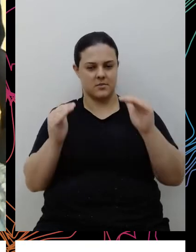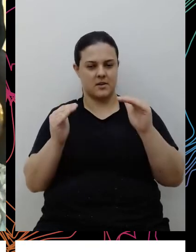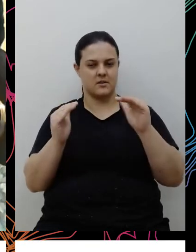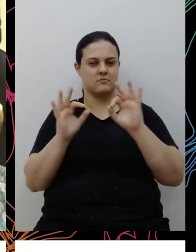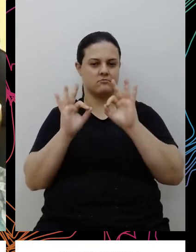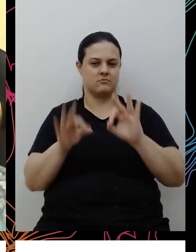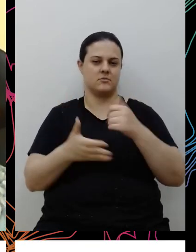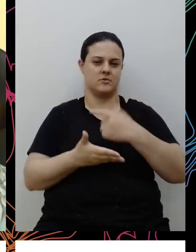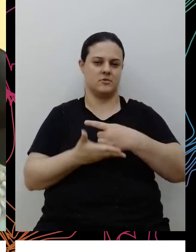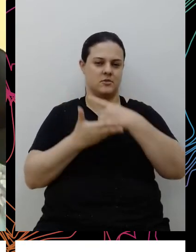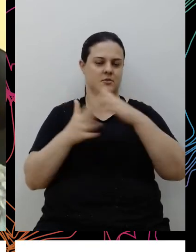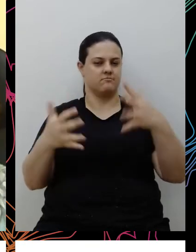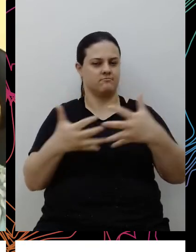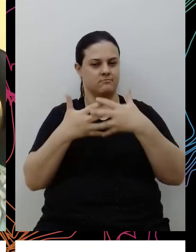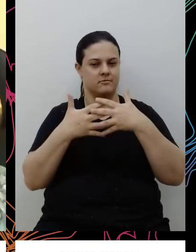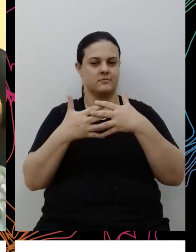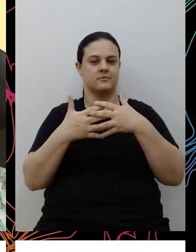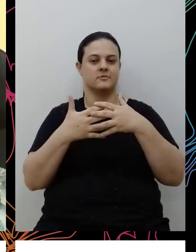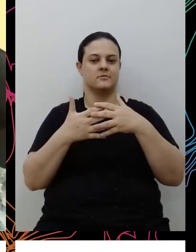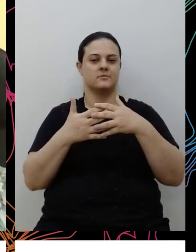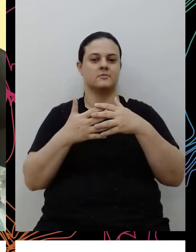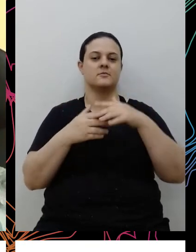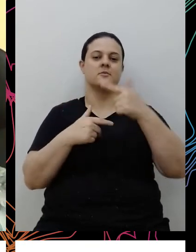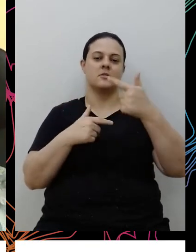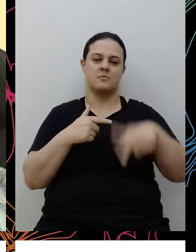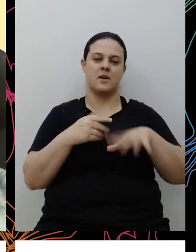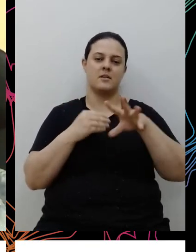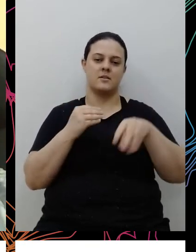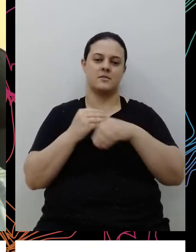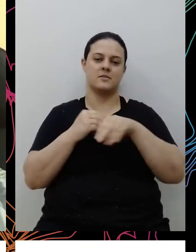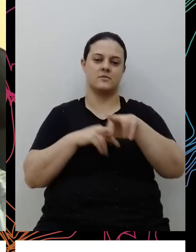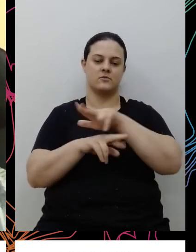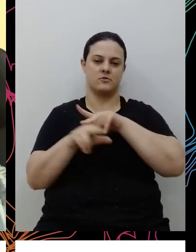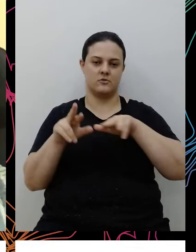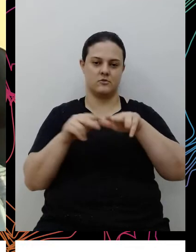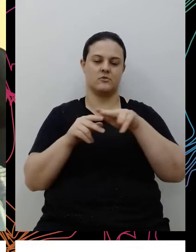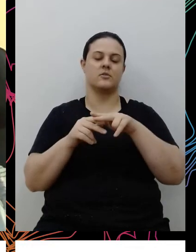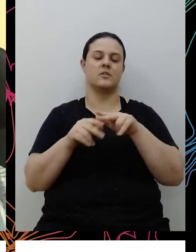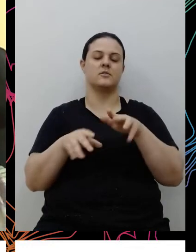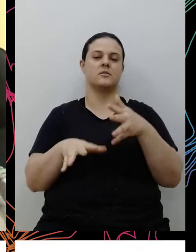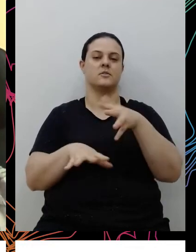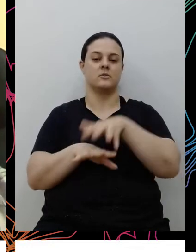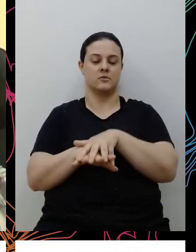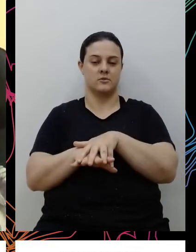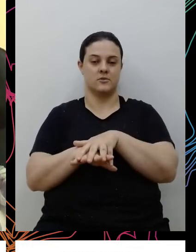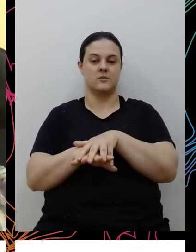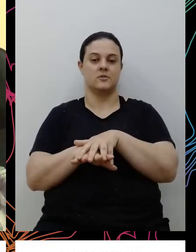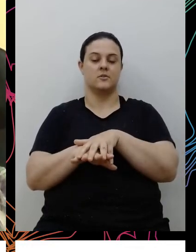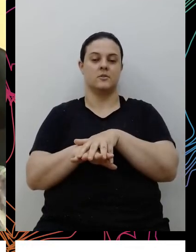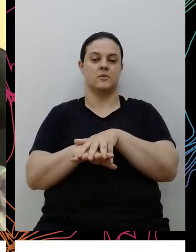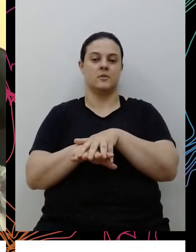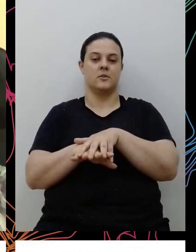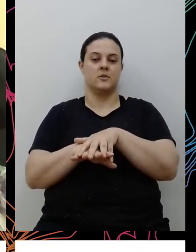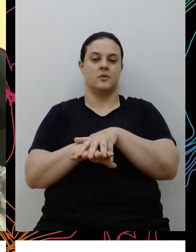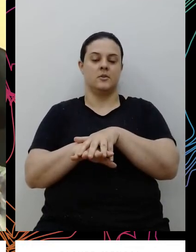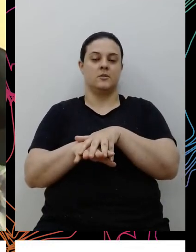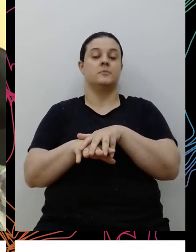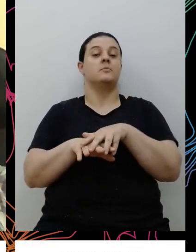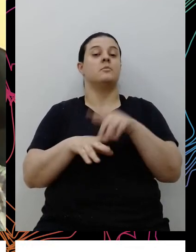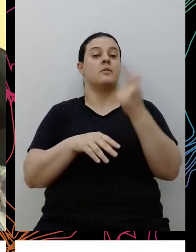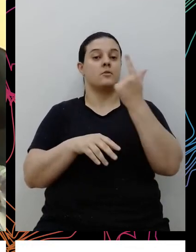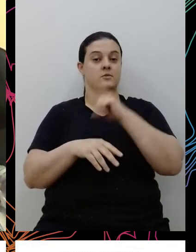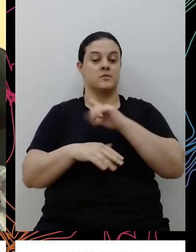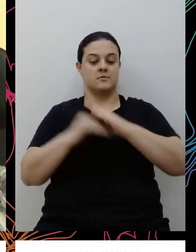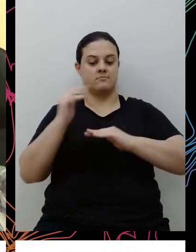transparência, acolhimento, e isso somado aí um ambiente plural, diverso, inclusivo, vai tender a ter um desempenho mil vezes melhor